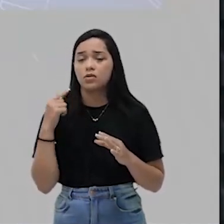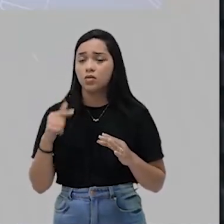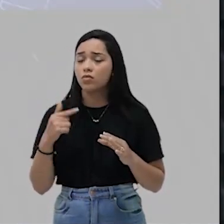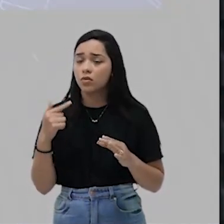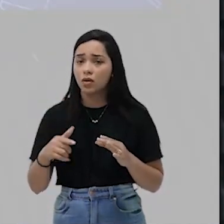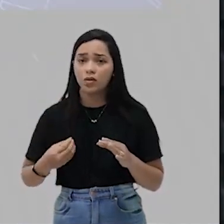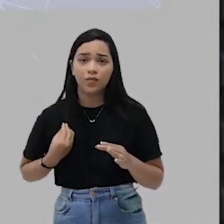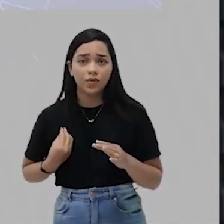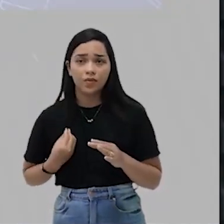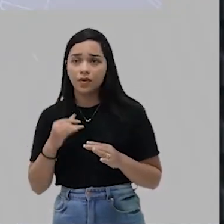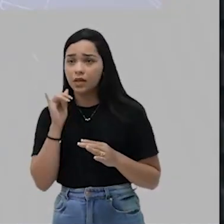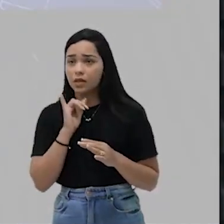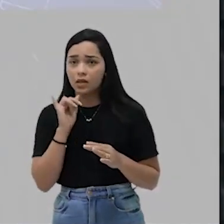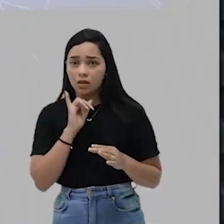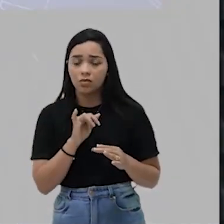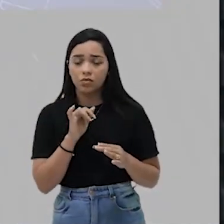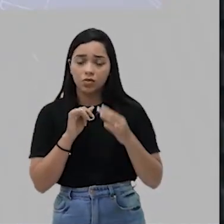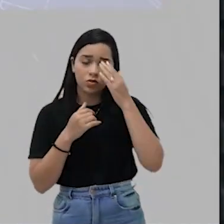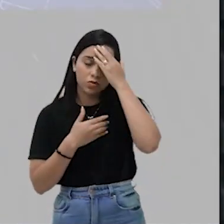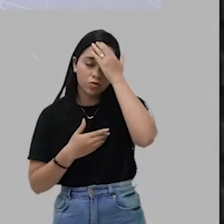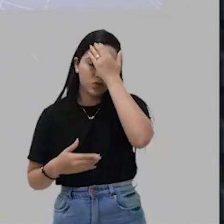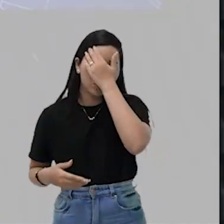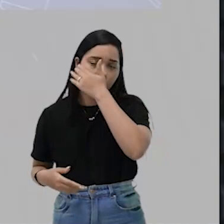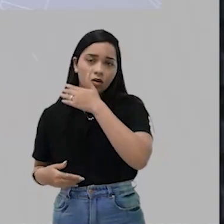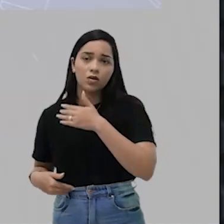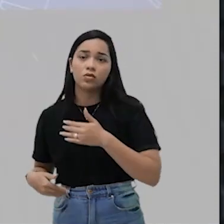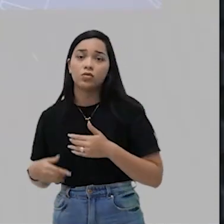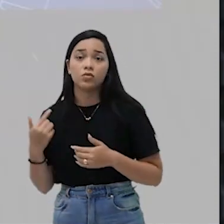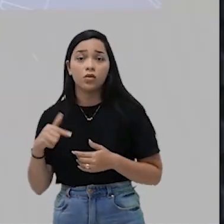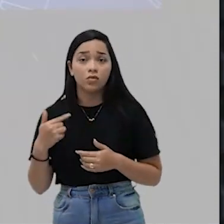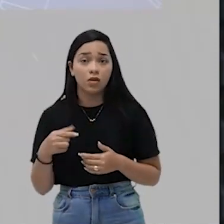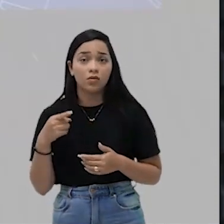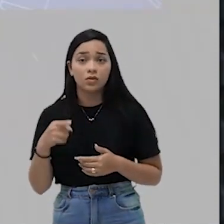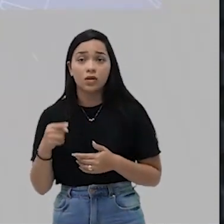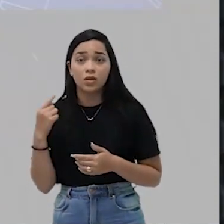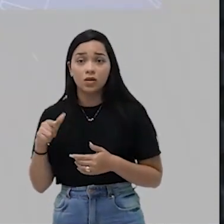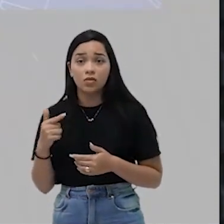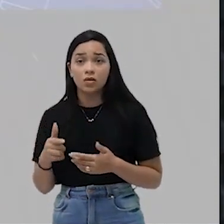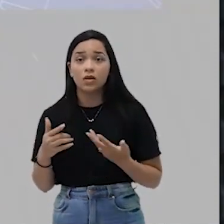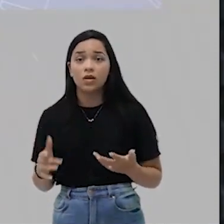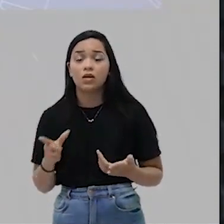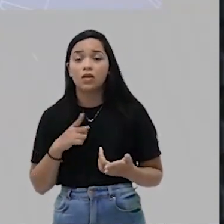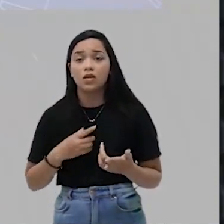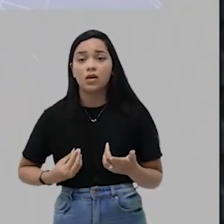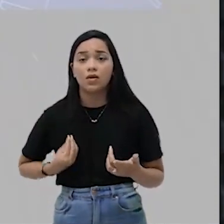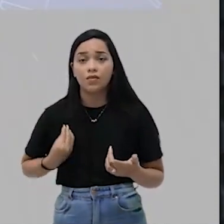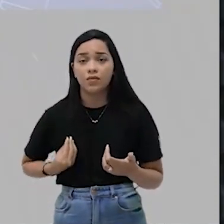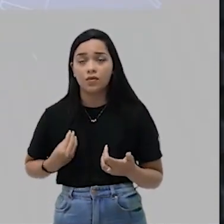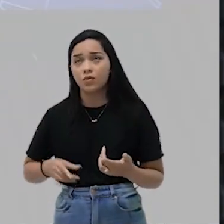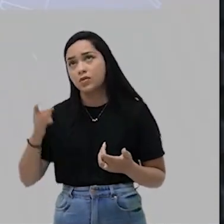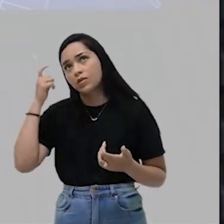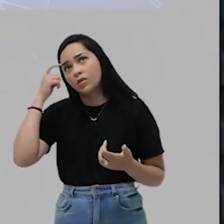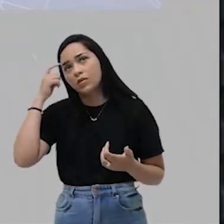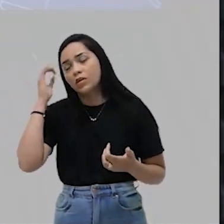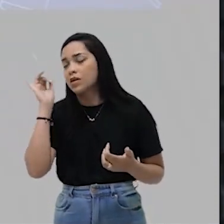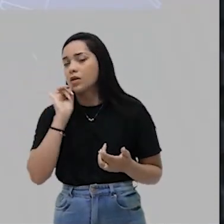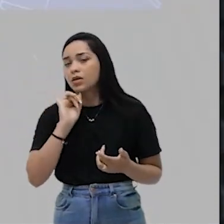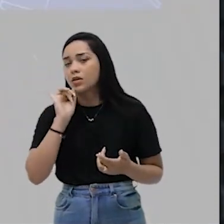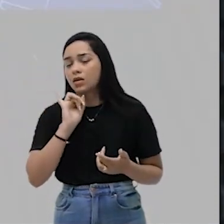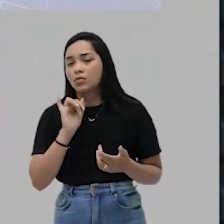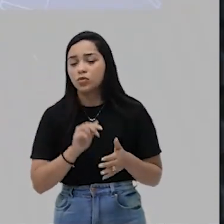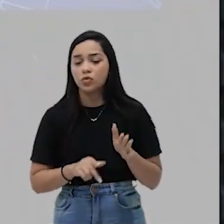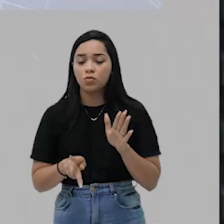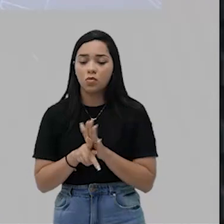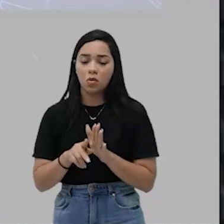tem a presença, por exemplo, de um Estado. Onde você não tem a presença da ideia, por exemplo, de